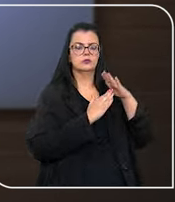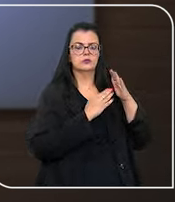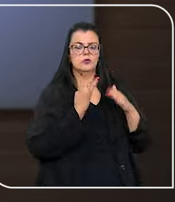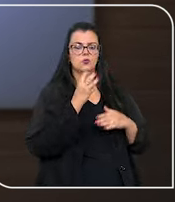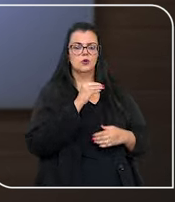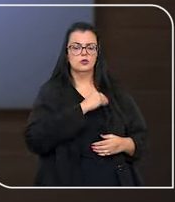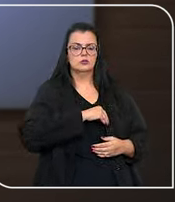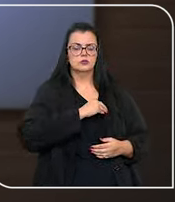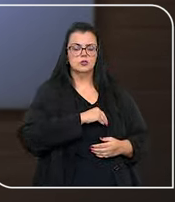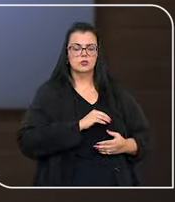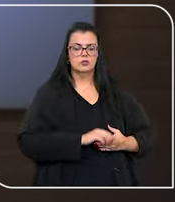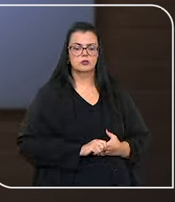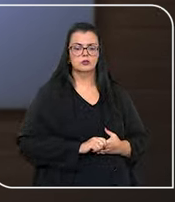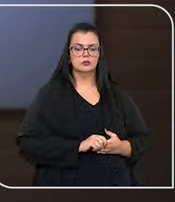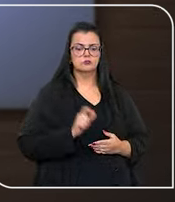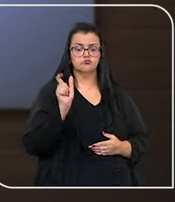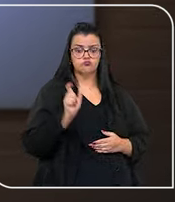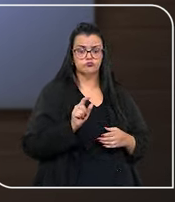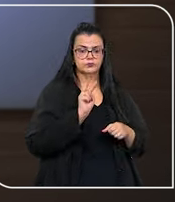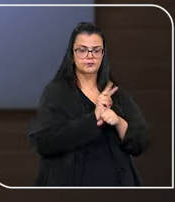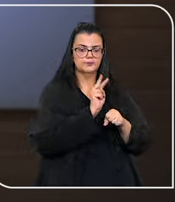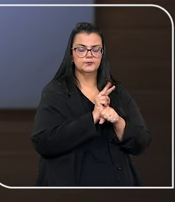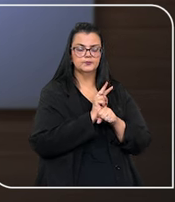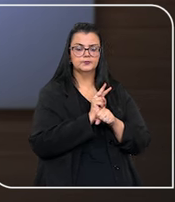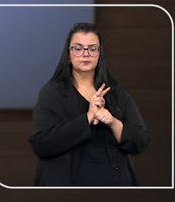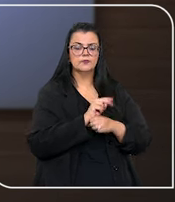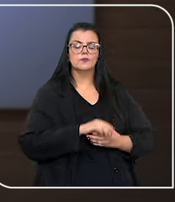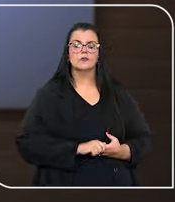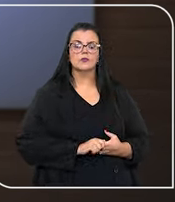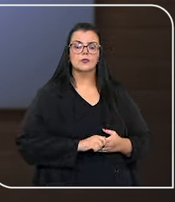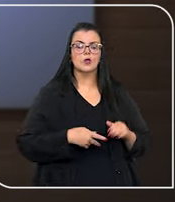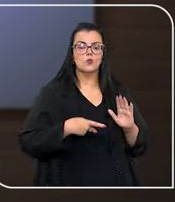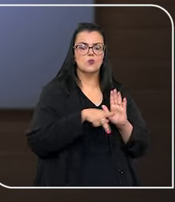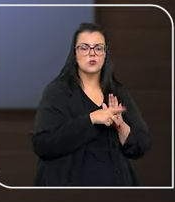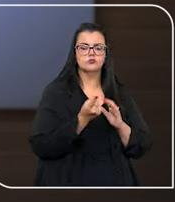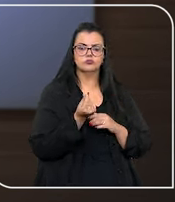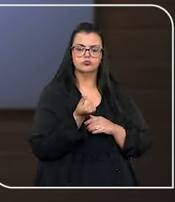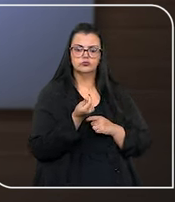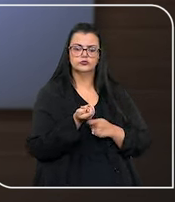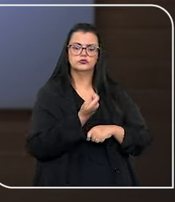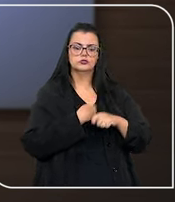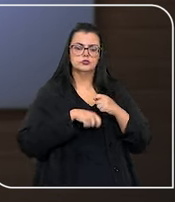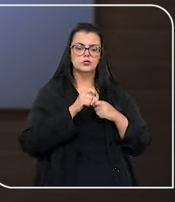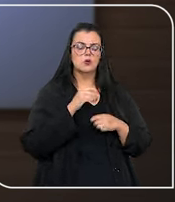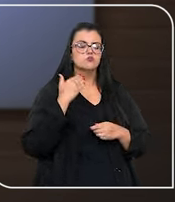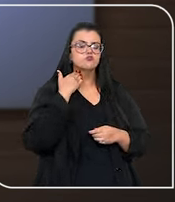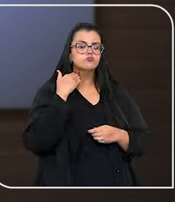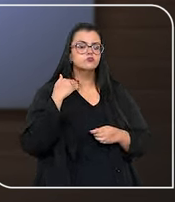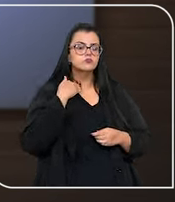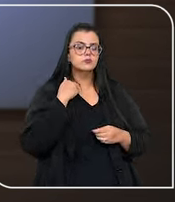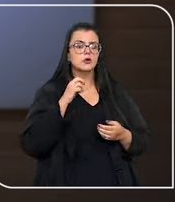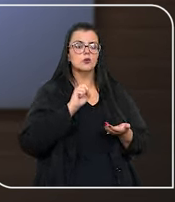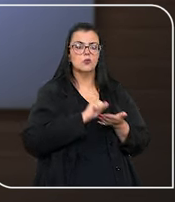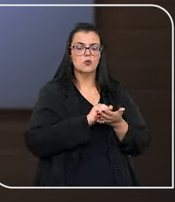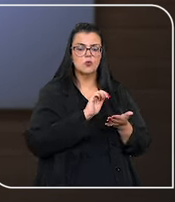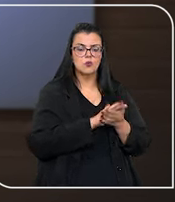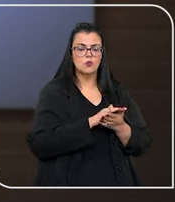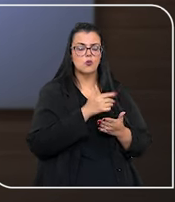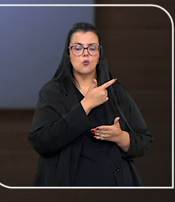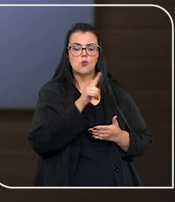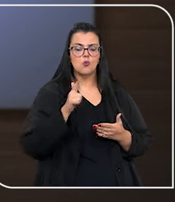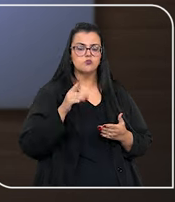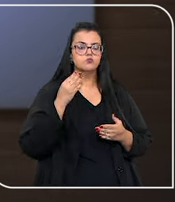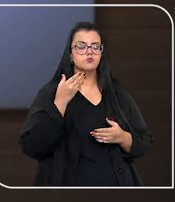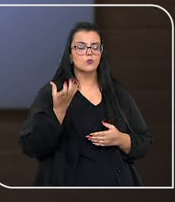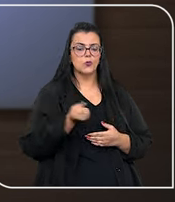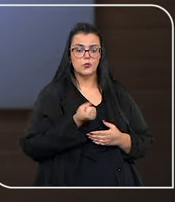até 40 salários mínimos poupada, seja ela mantida em papel moeda, em conta corrente, aplicada